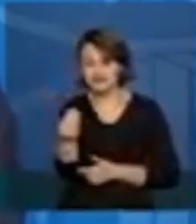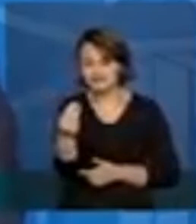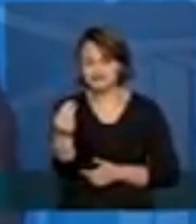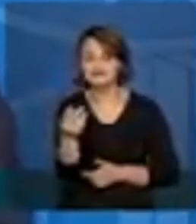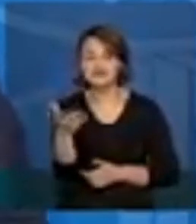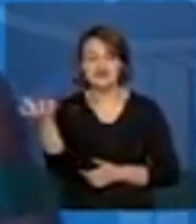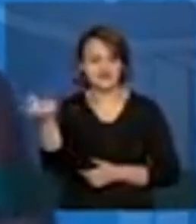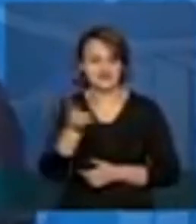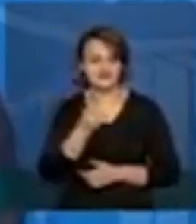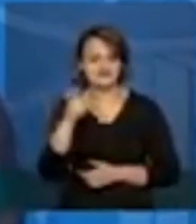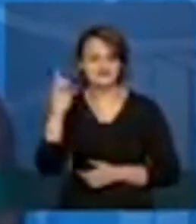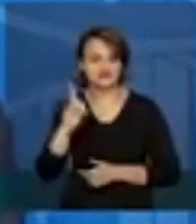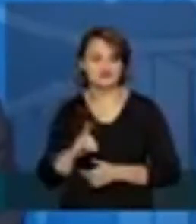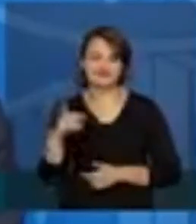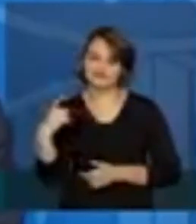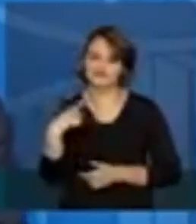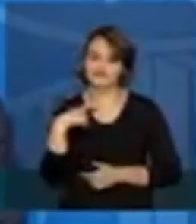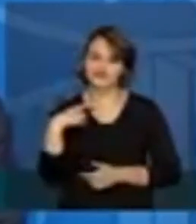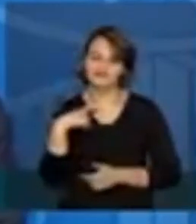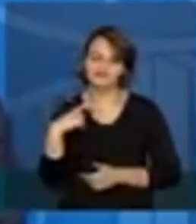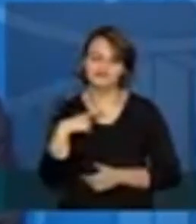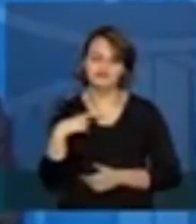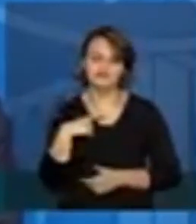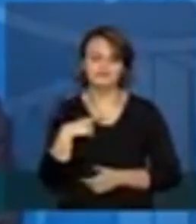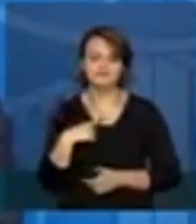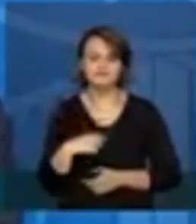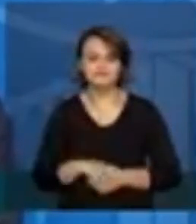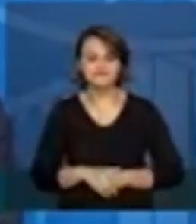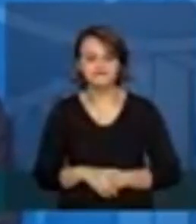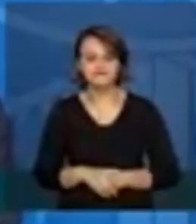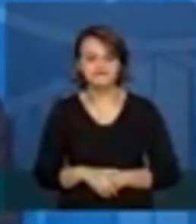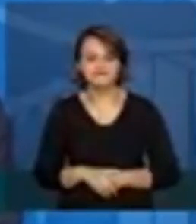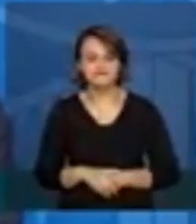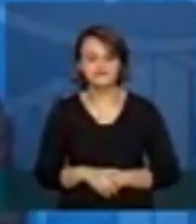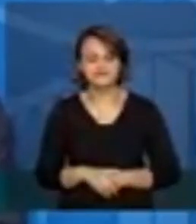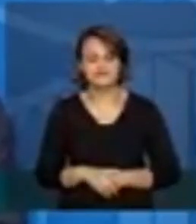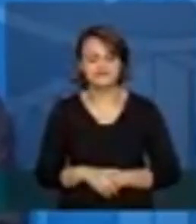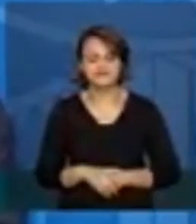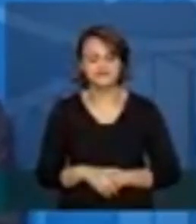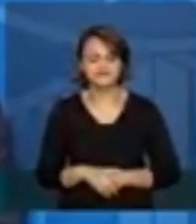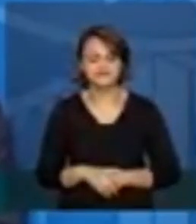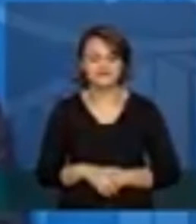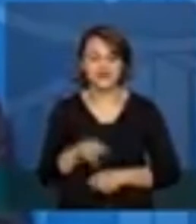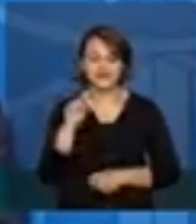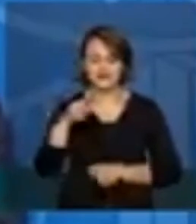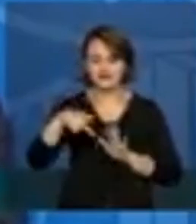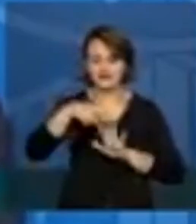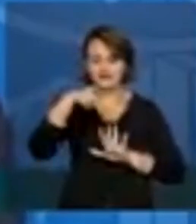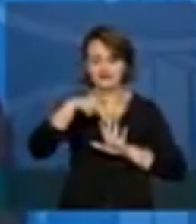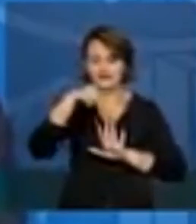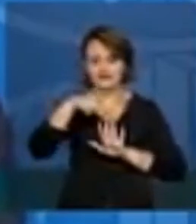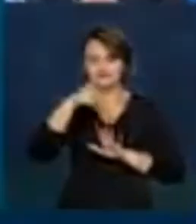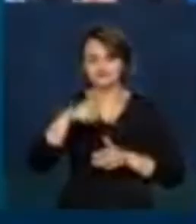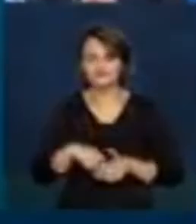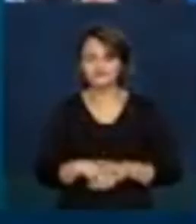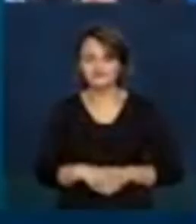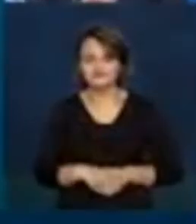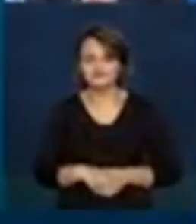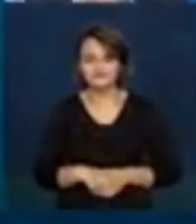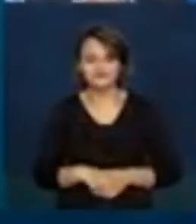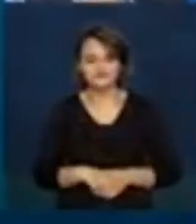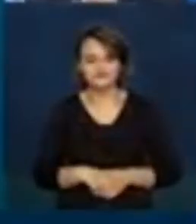em relação a esse pagamento. Pode passar, por favor. E aqui a portaria, pode passar,